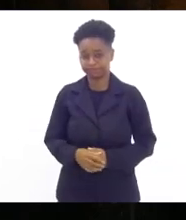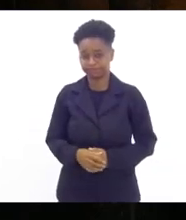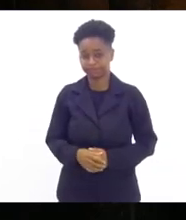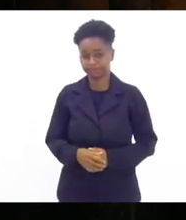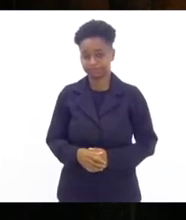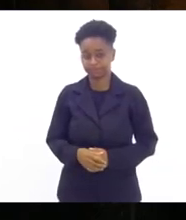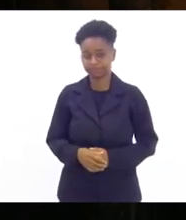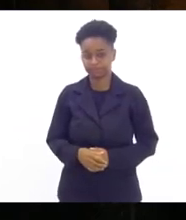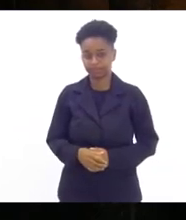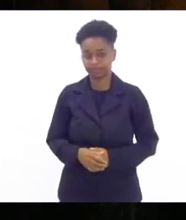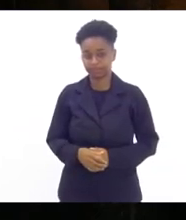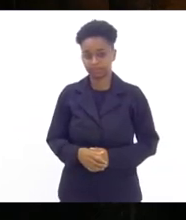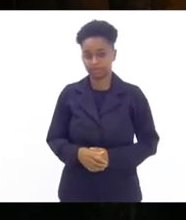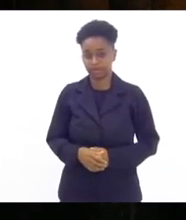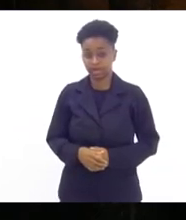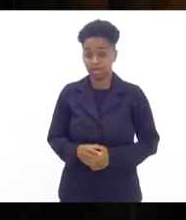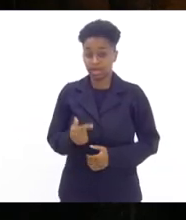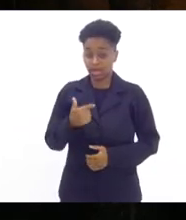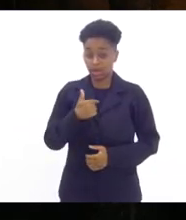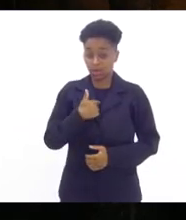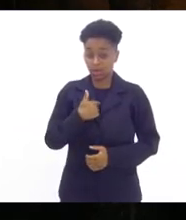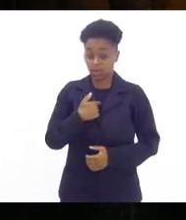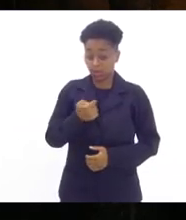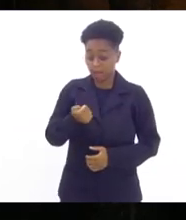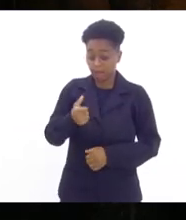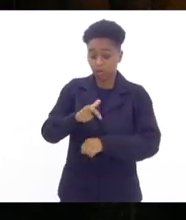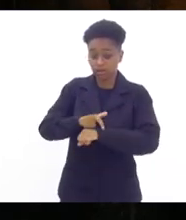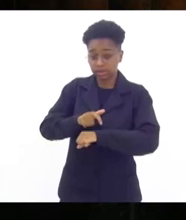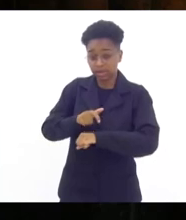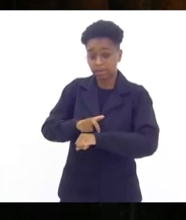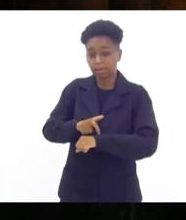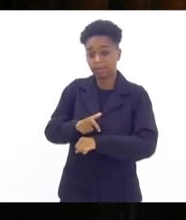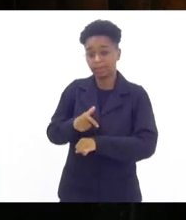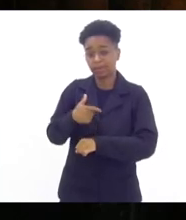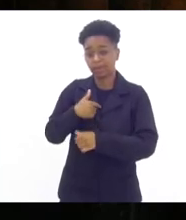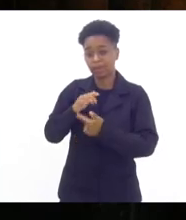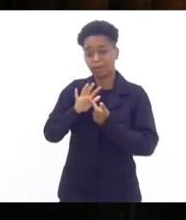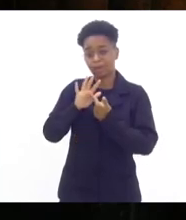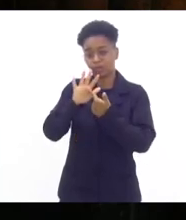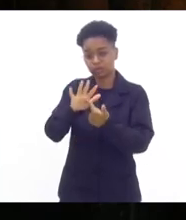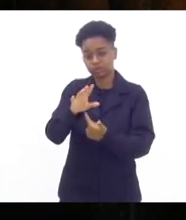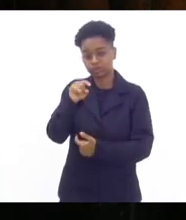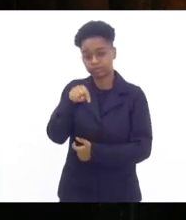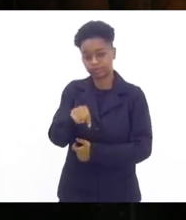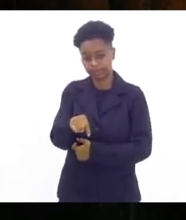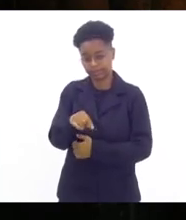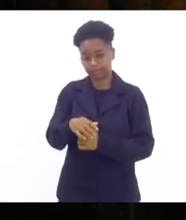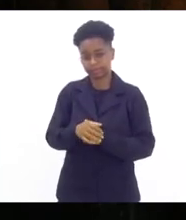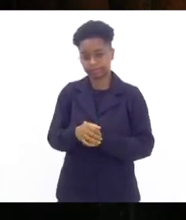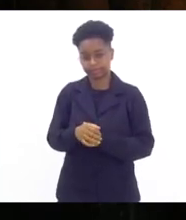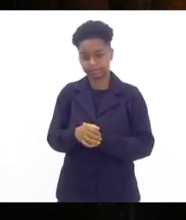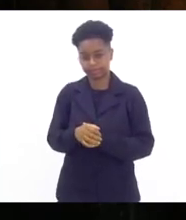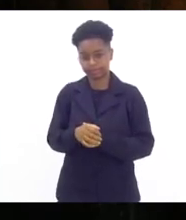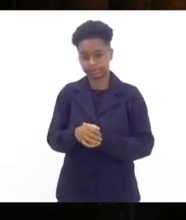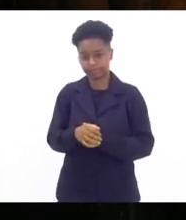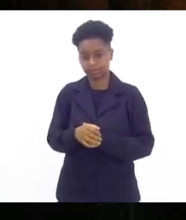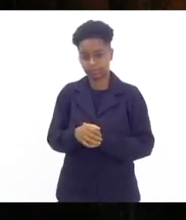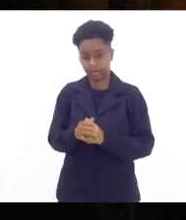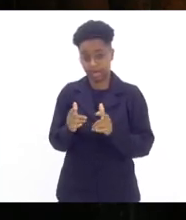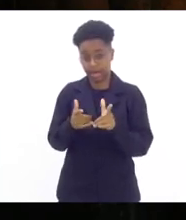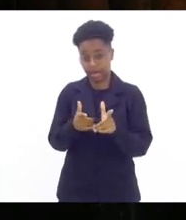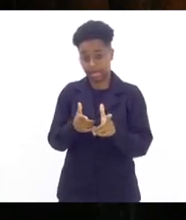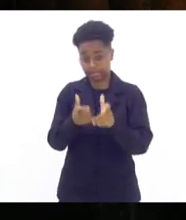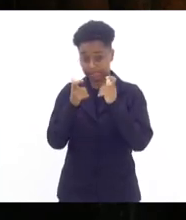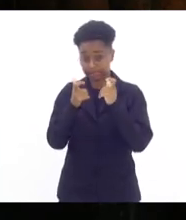eu recentemente eu trouxe aqui deputado Val o assassinato